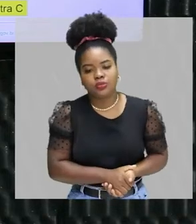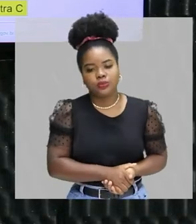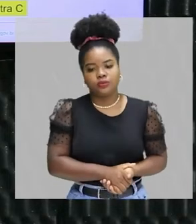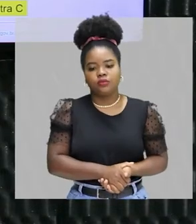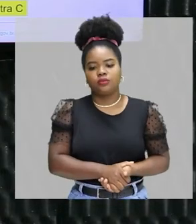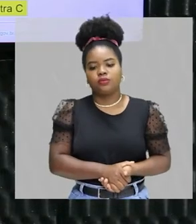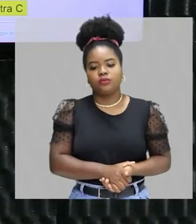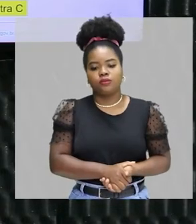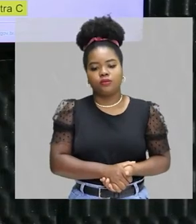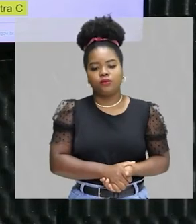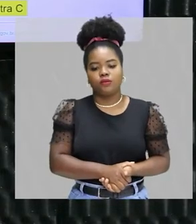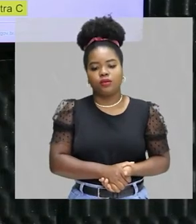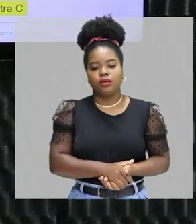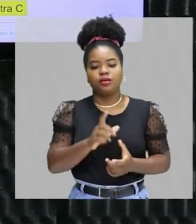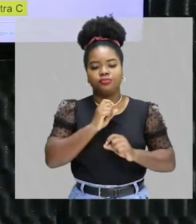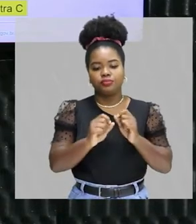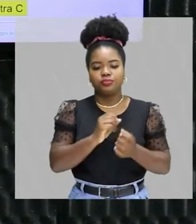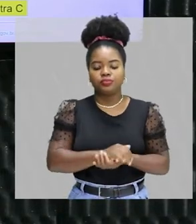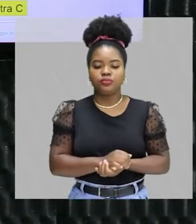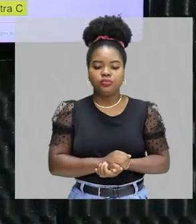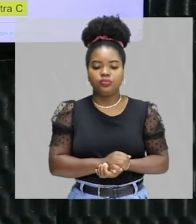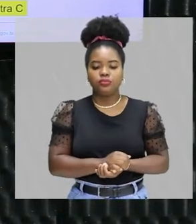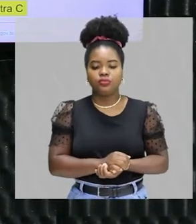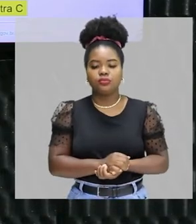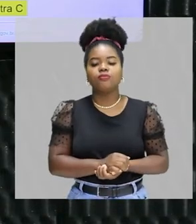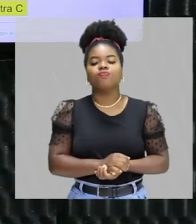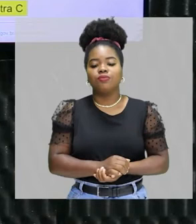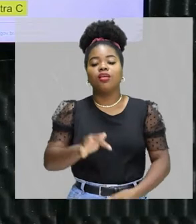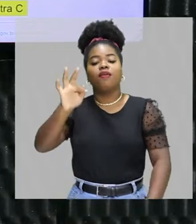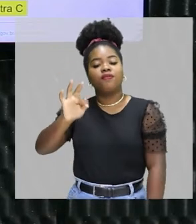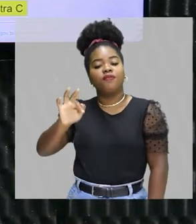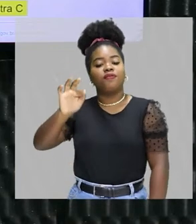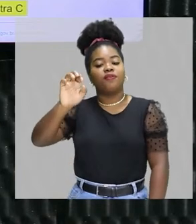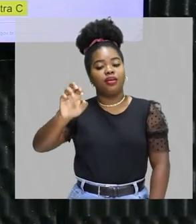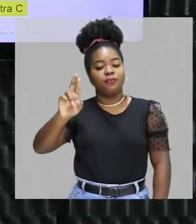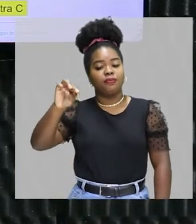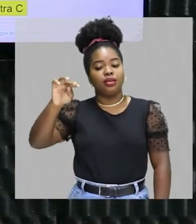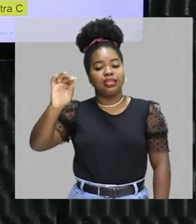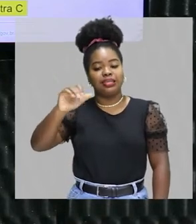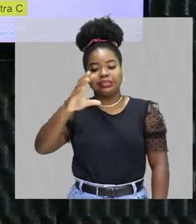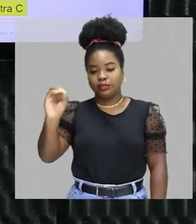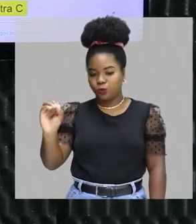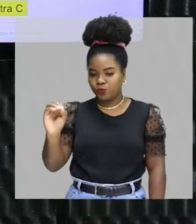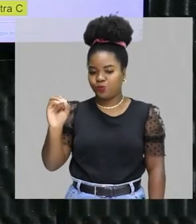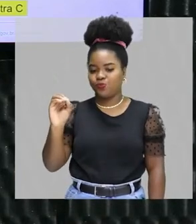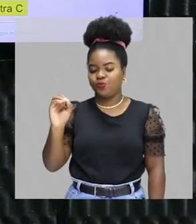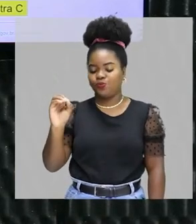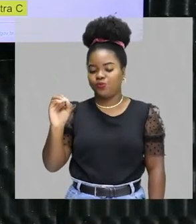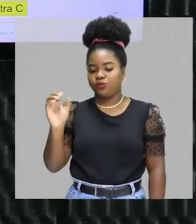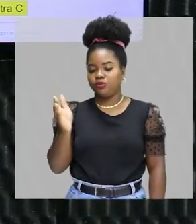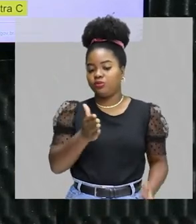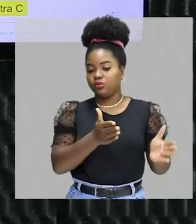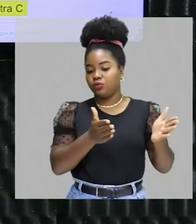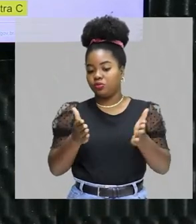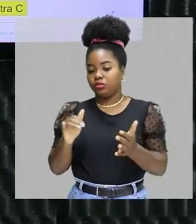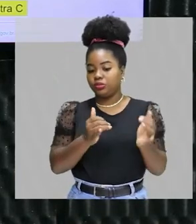você vai ter o começo da fermentação. E fermentação é um processo